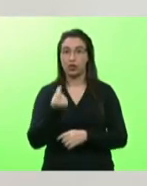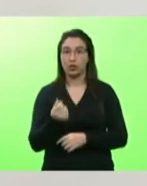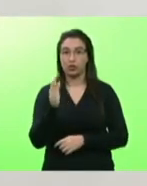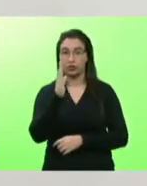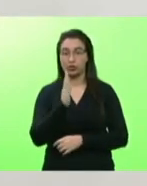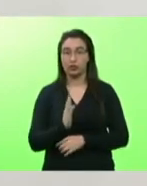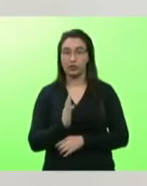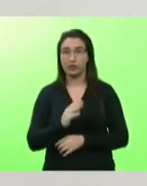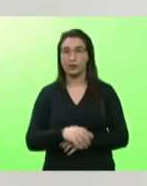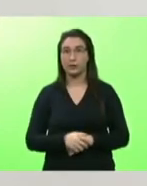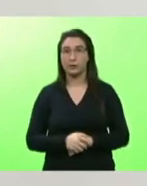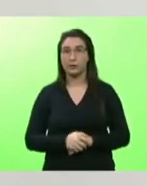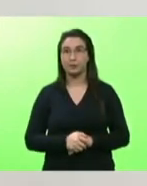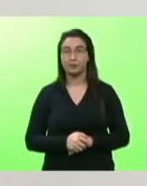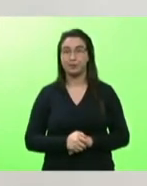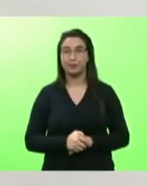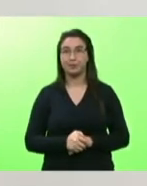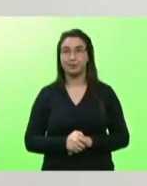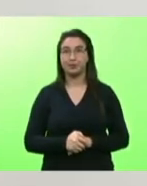prejuízo para permite uma parte por exemplo